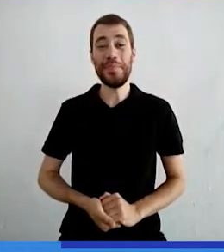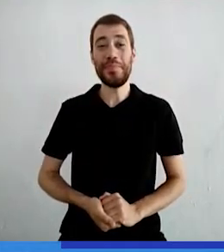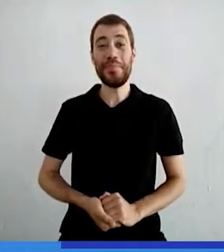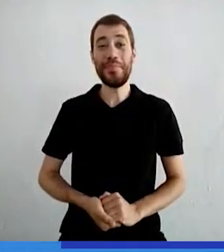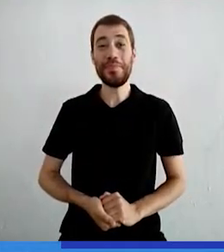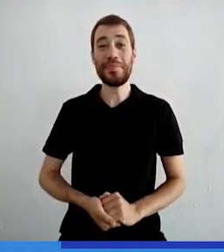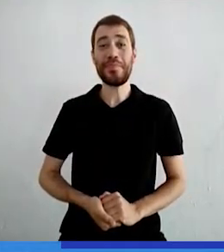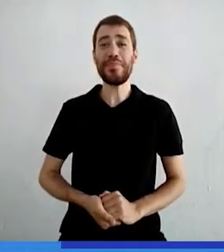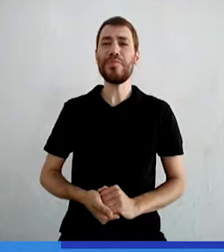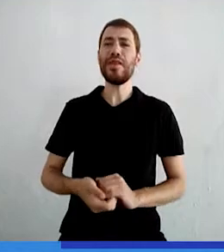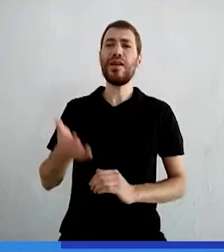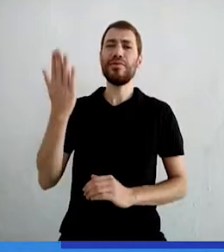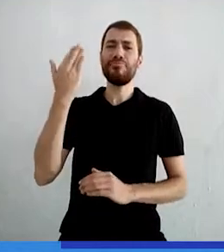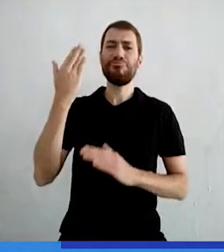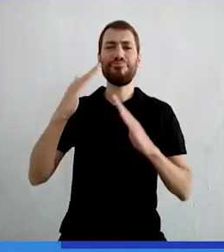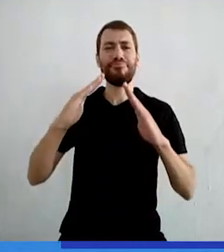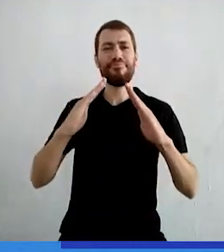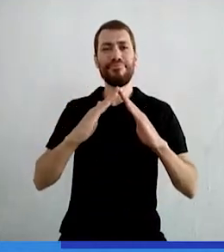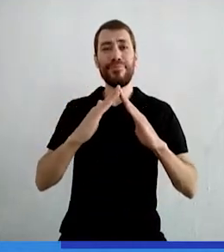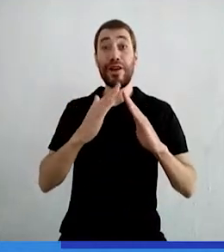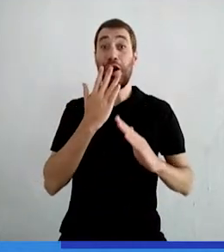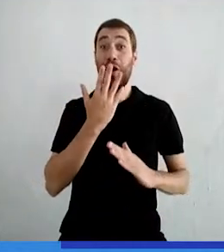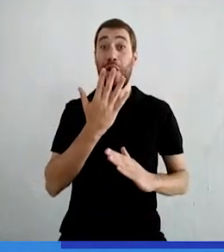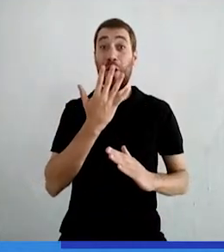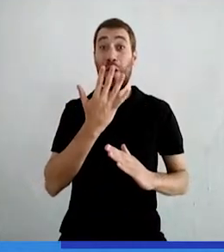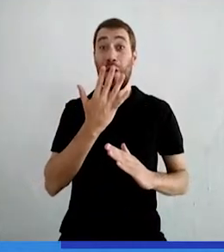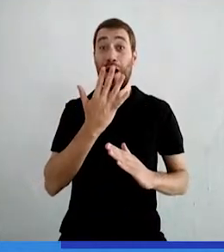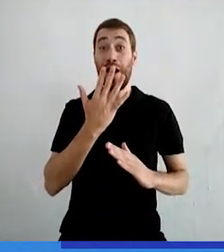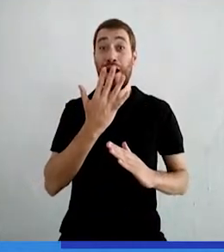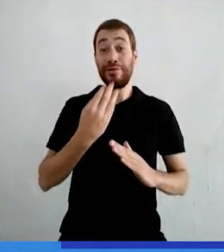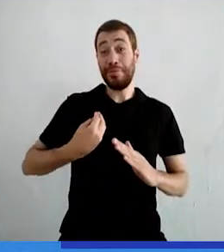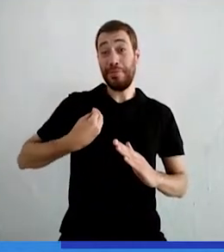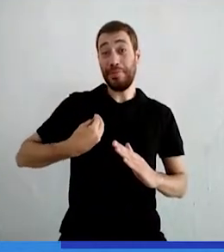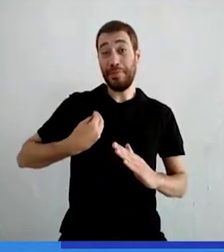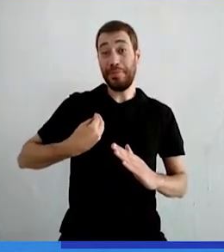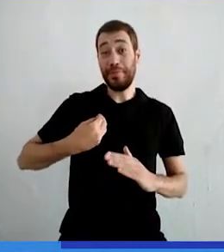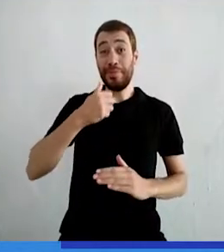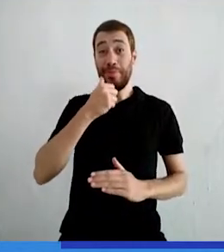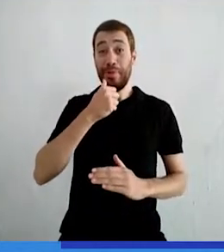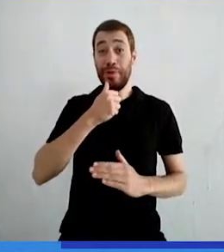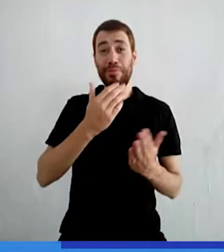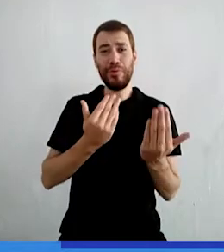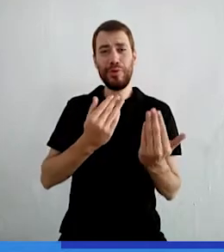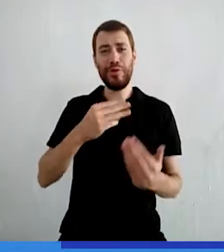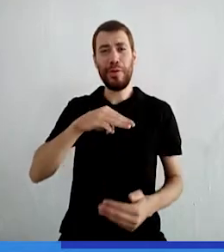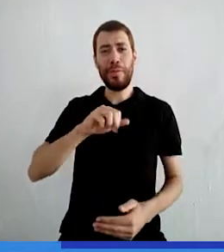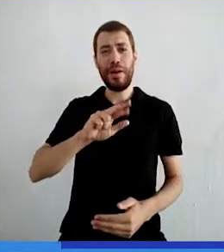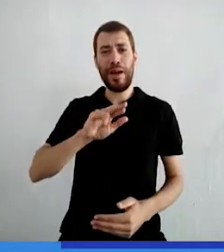Contam que numa casa muito colorida morava uma jovem chamada Maria